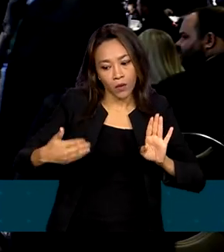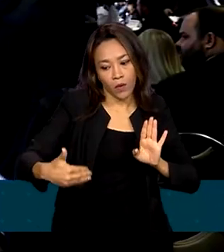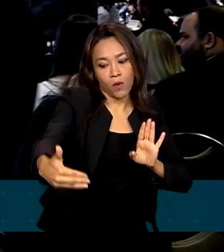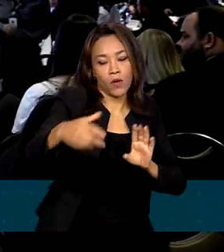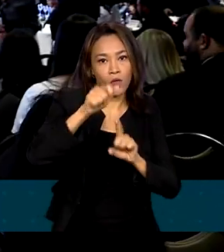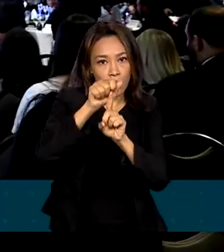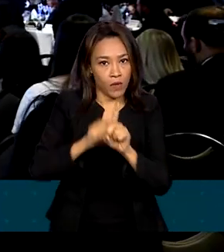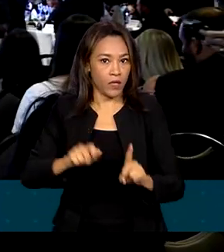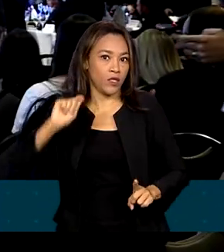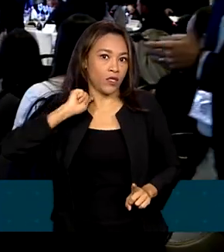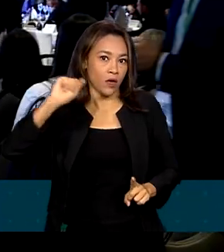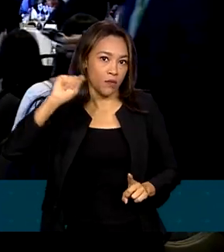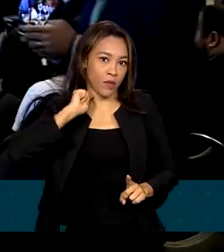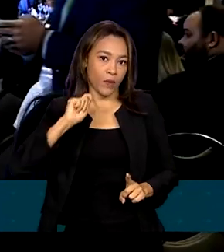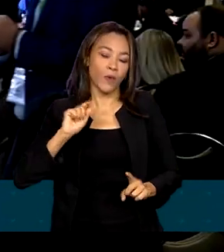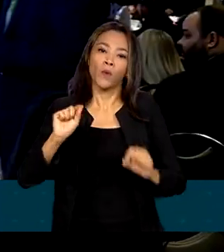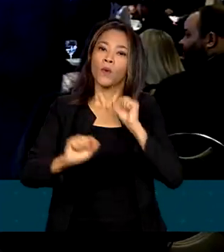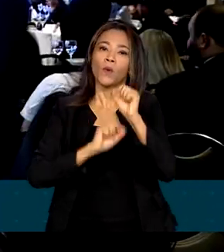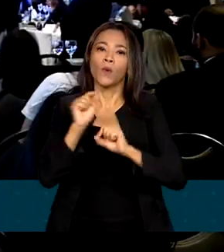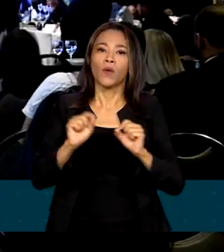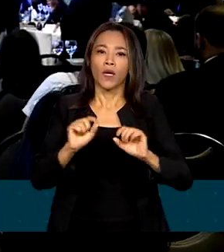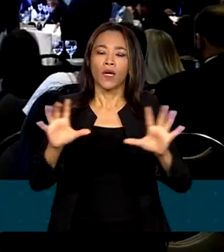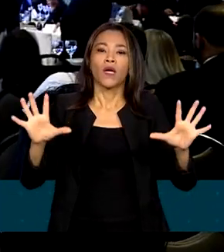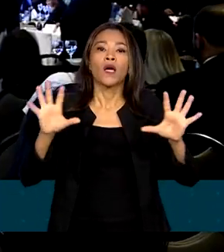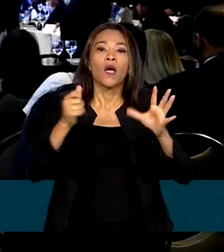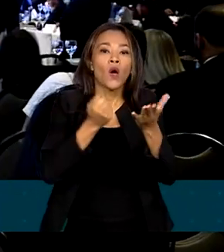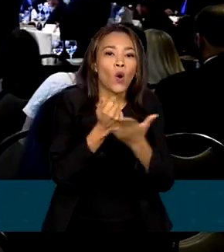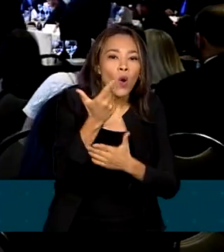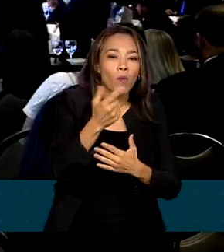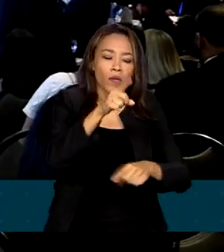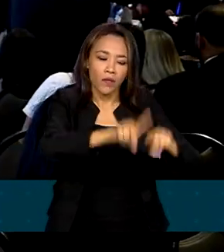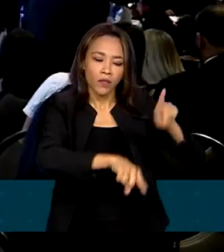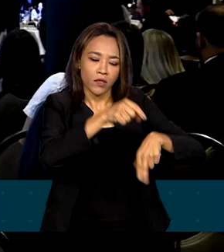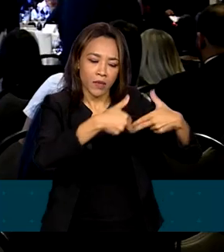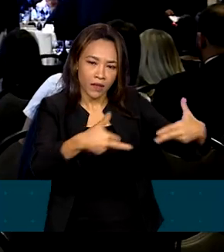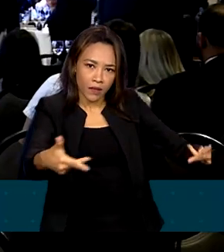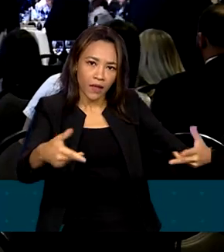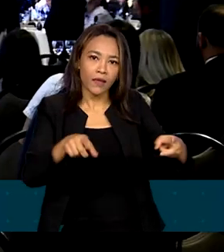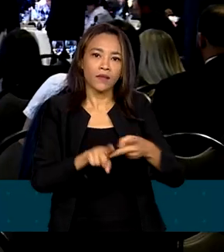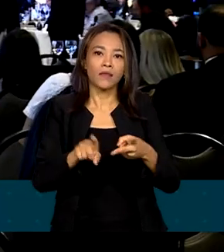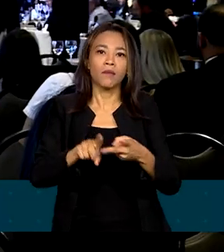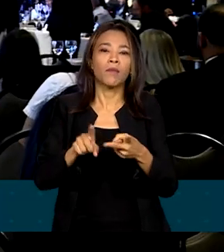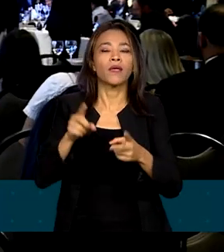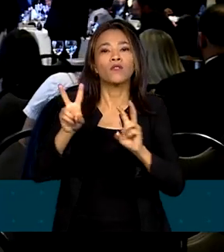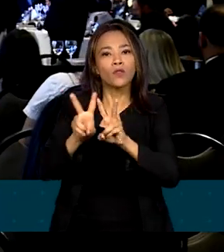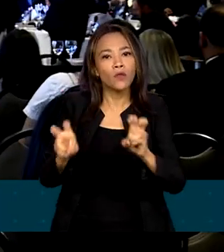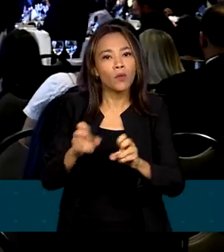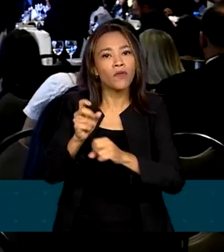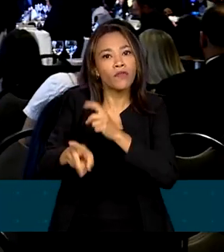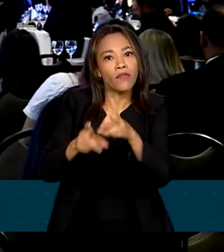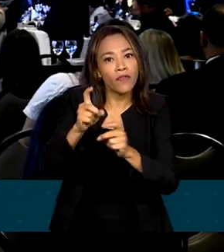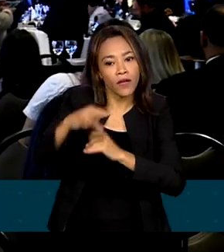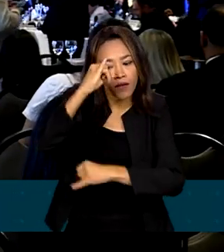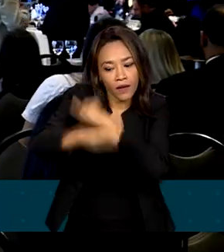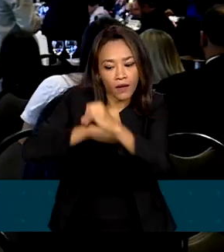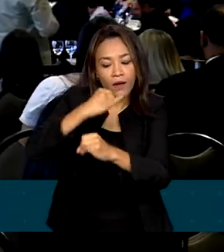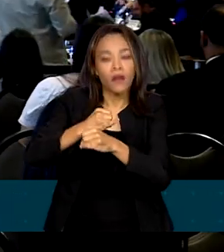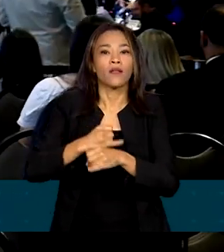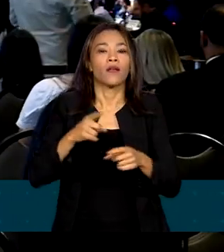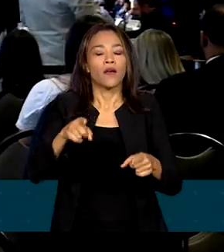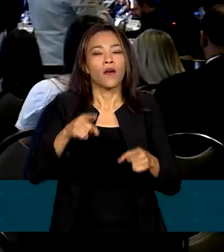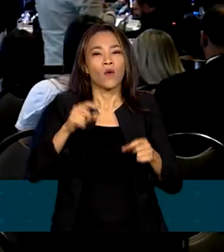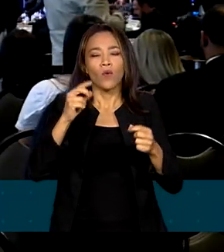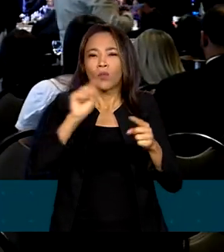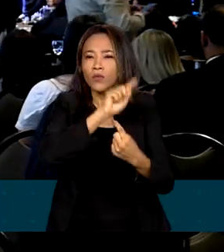A norma prevê a centralização de compras públicas e a adoção de processos virtuais. A ideia é dar mais transparência